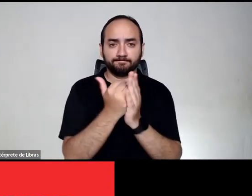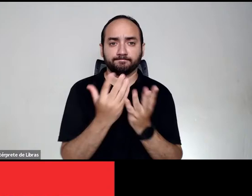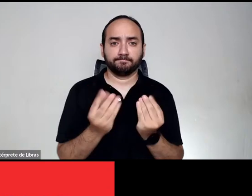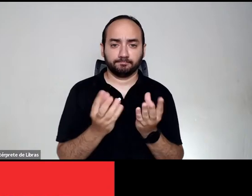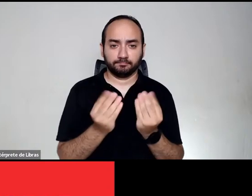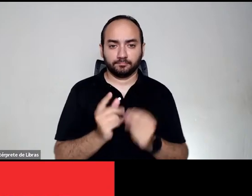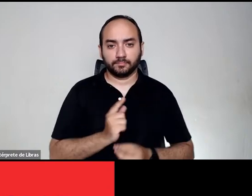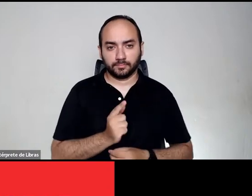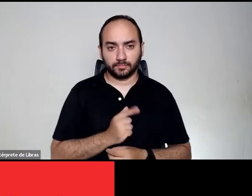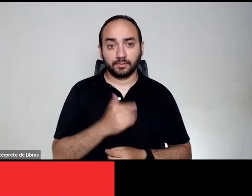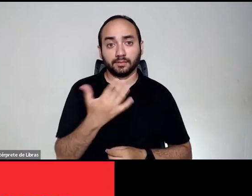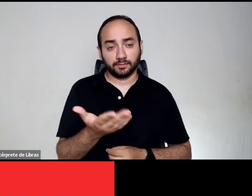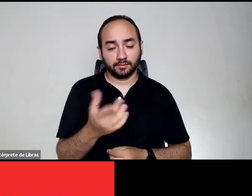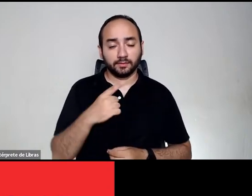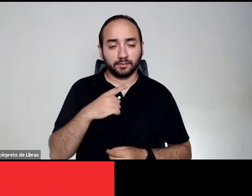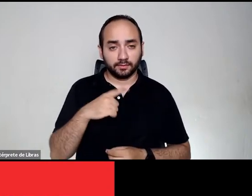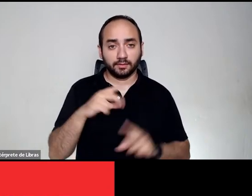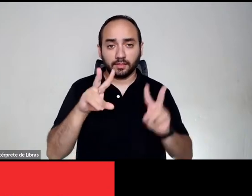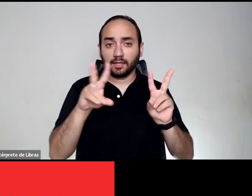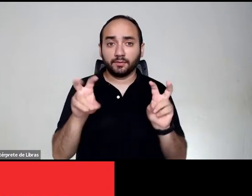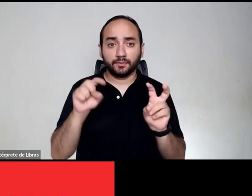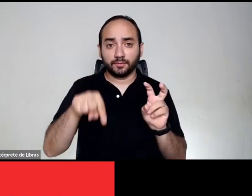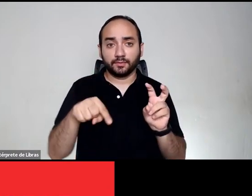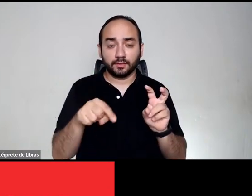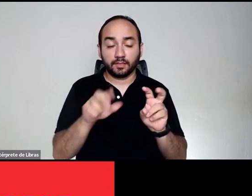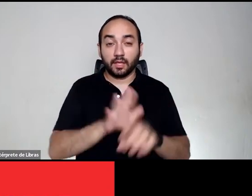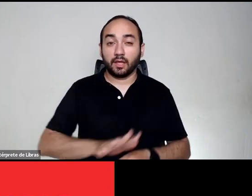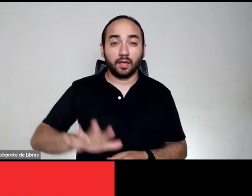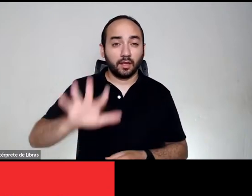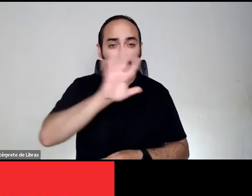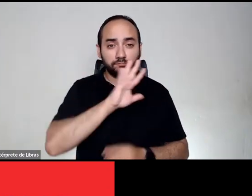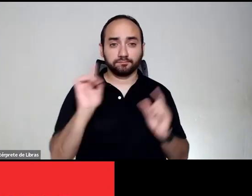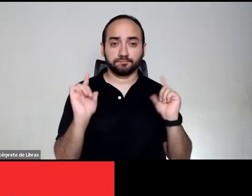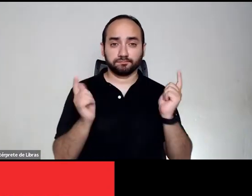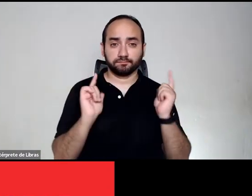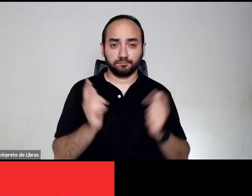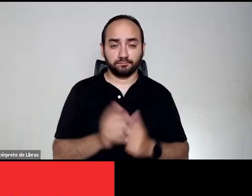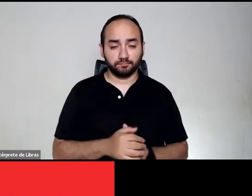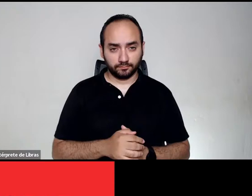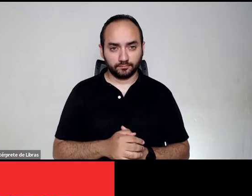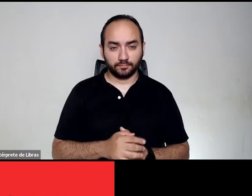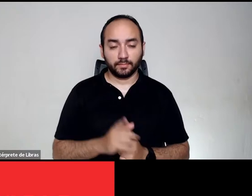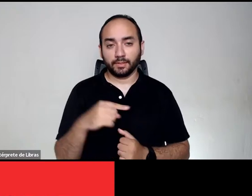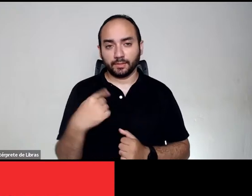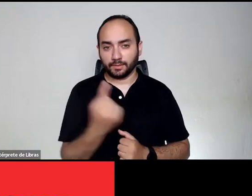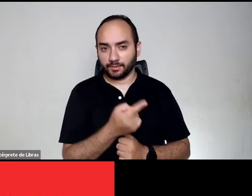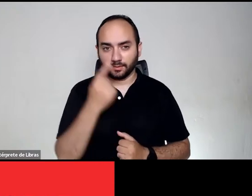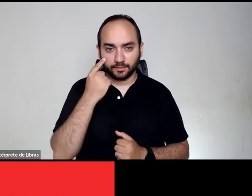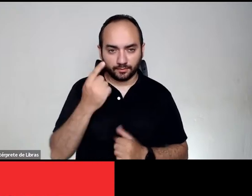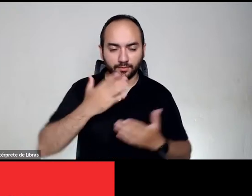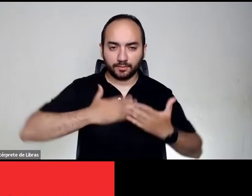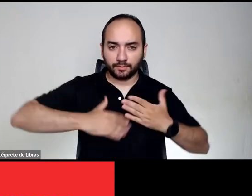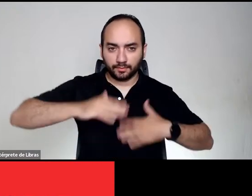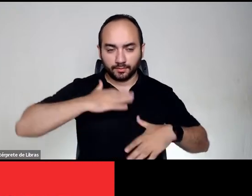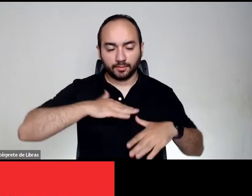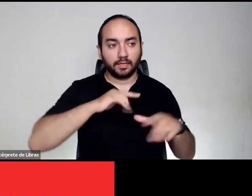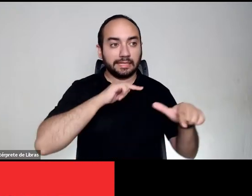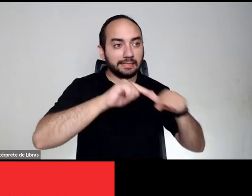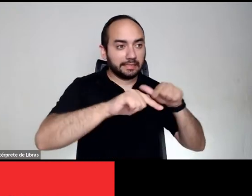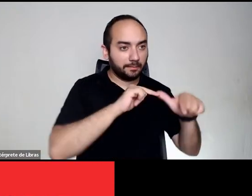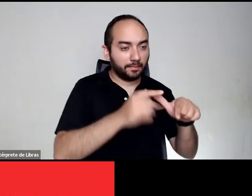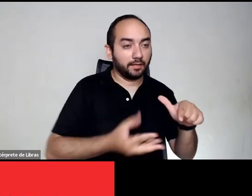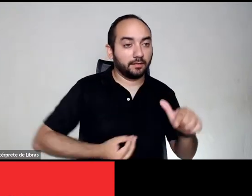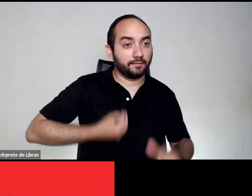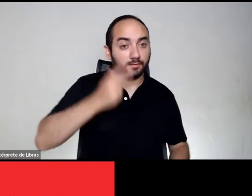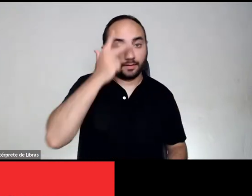E é disso que se trata a história universal do lazer. Rechaçar os abusos do trabalho, ter presença de